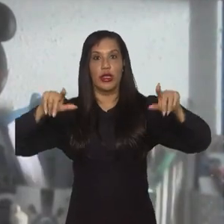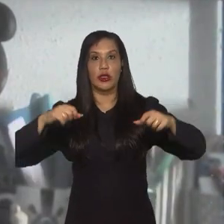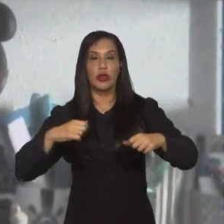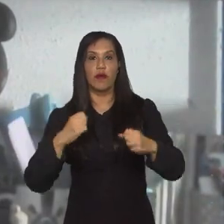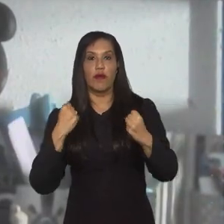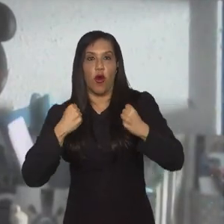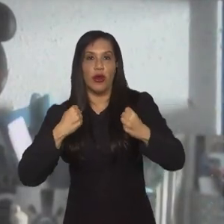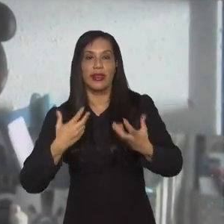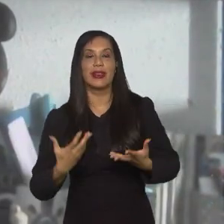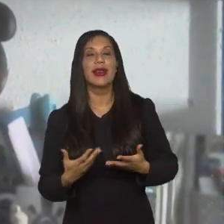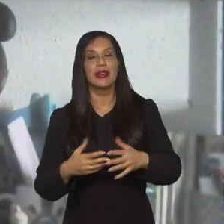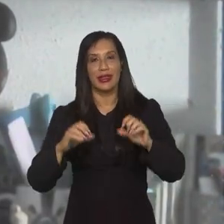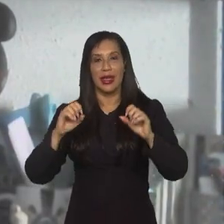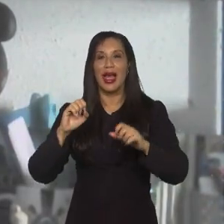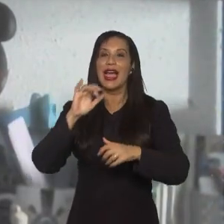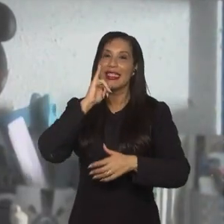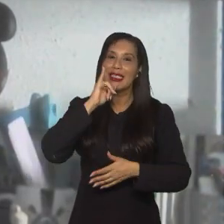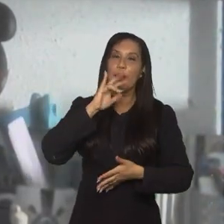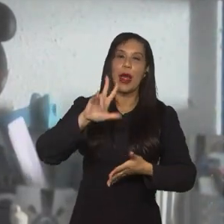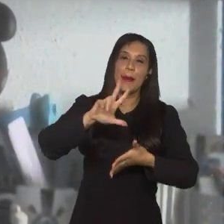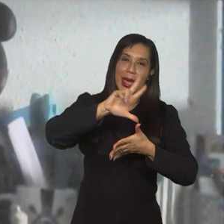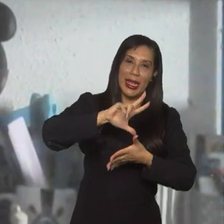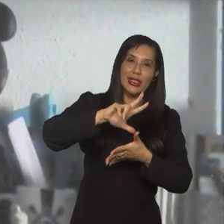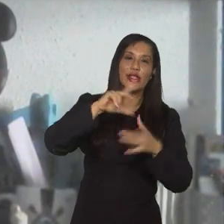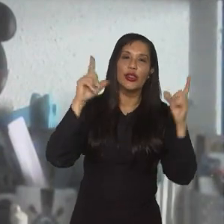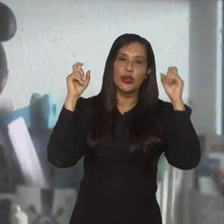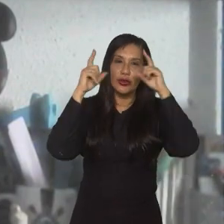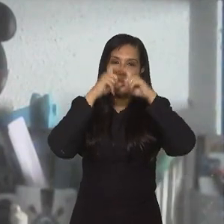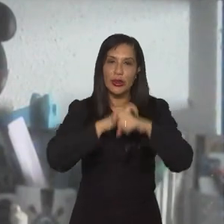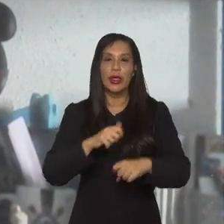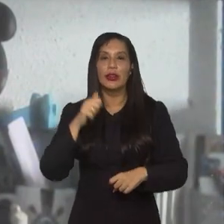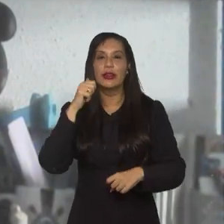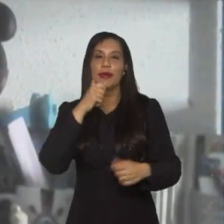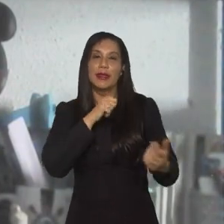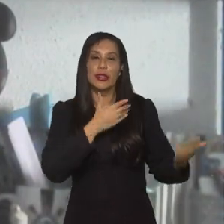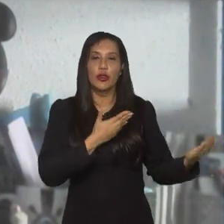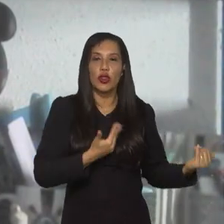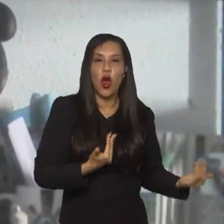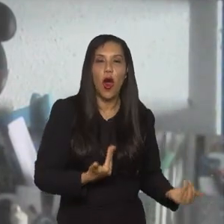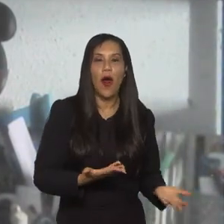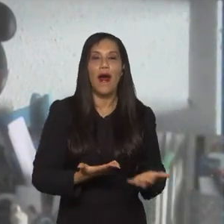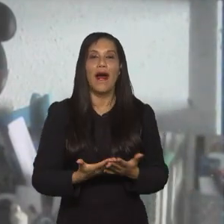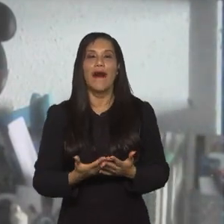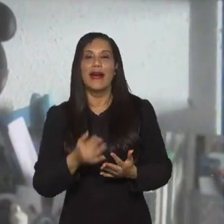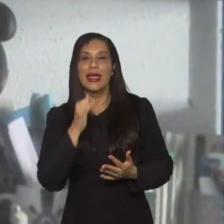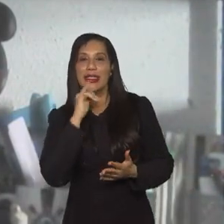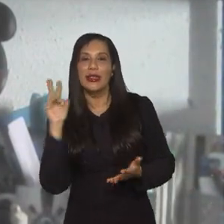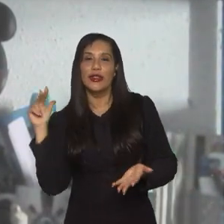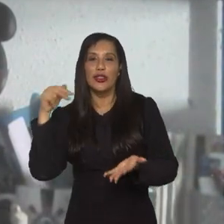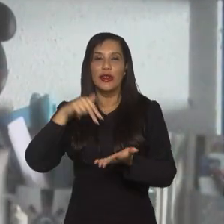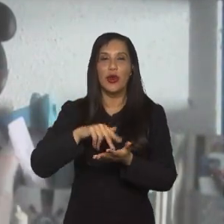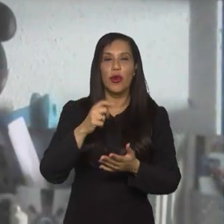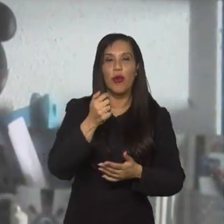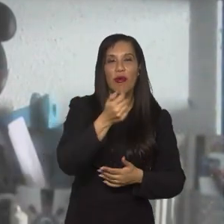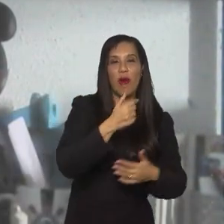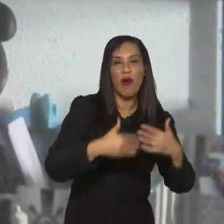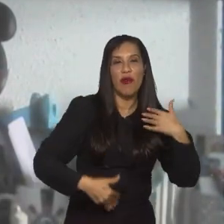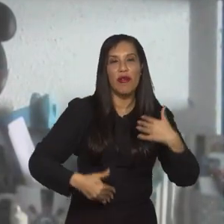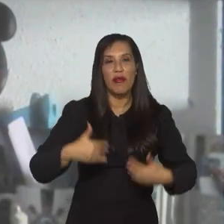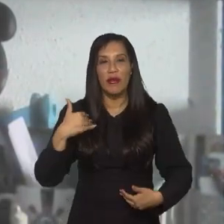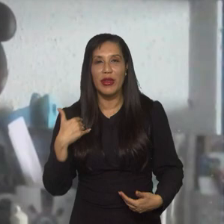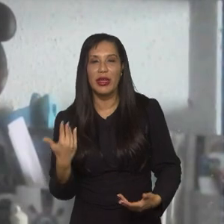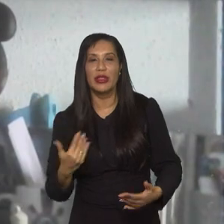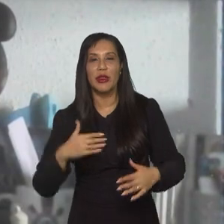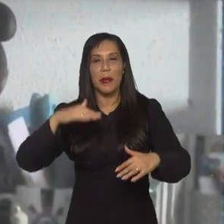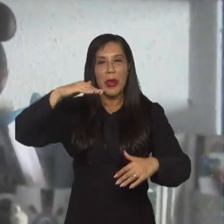por mais que a gente fale que não, a América Latina ainda tem uma dificuldade com as meninas, são muito novas, que chegam, né, com pouco físico, chegam com baixa